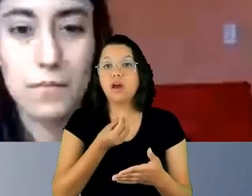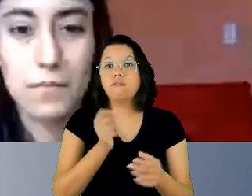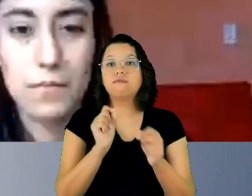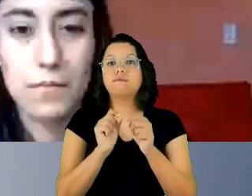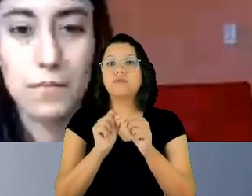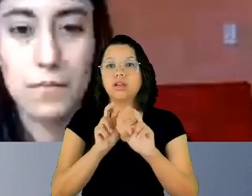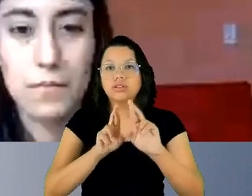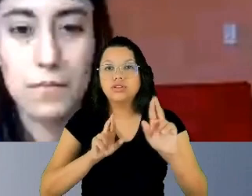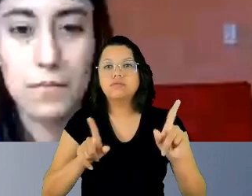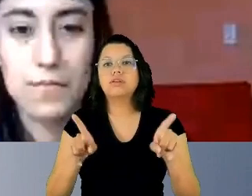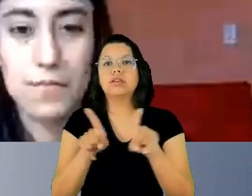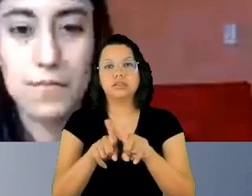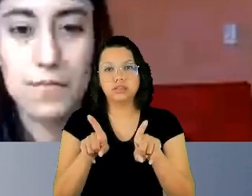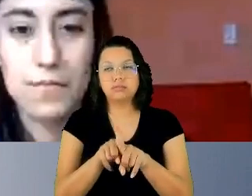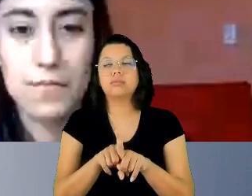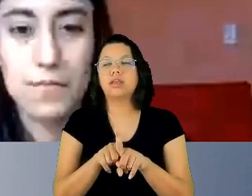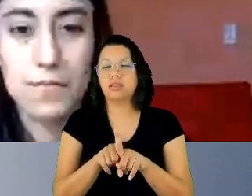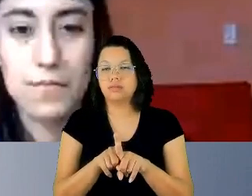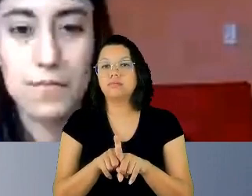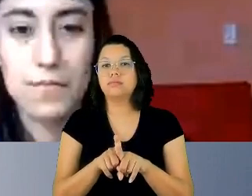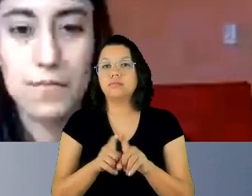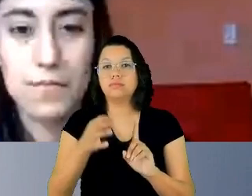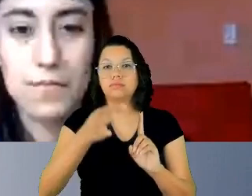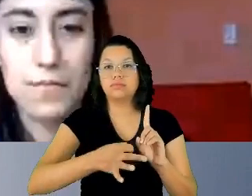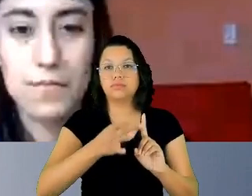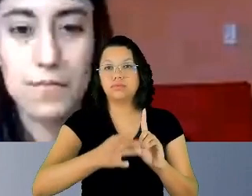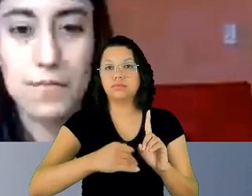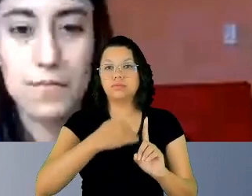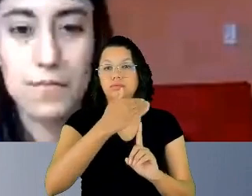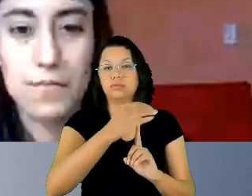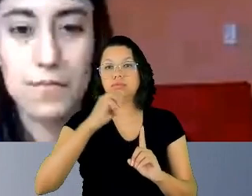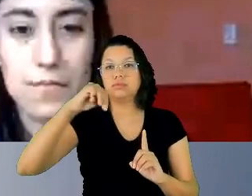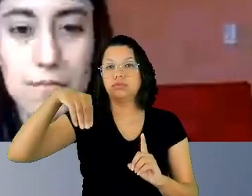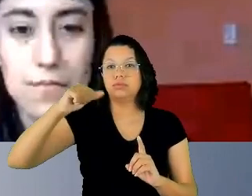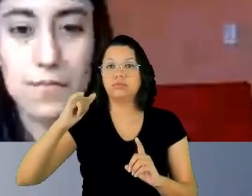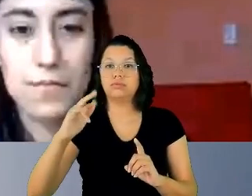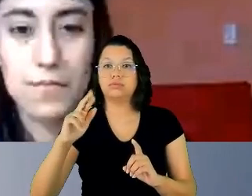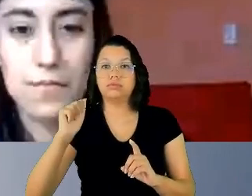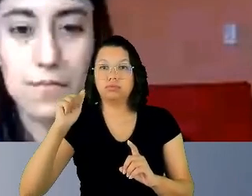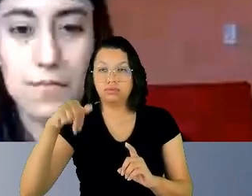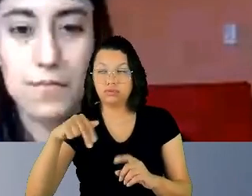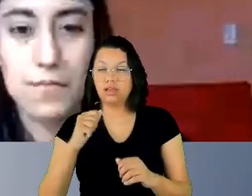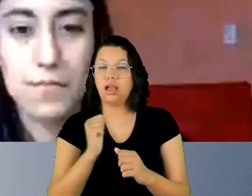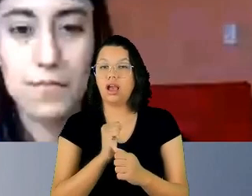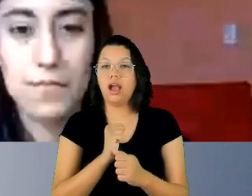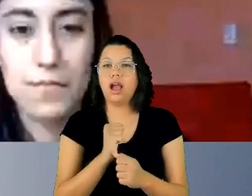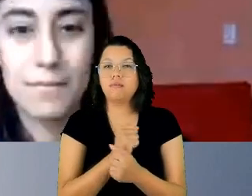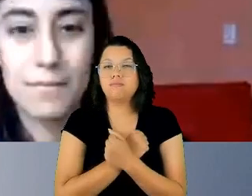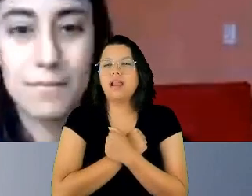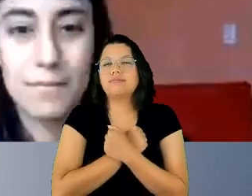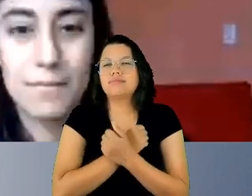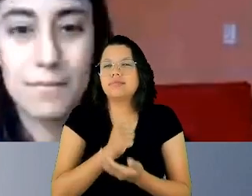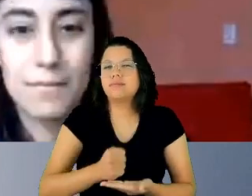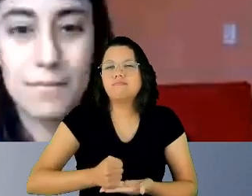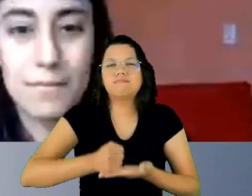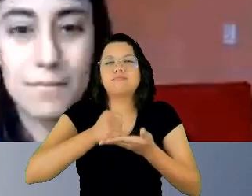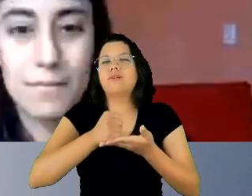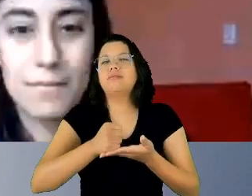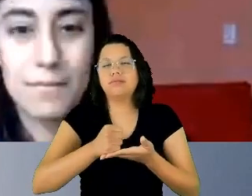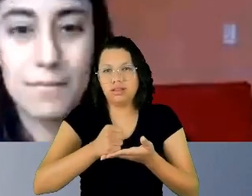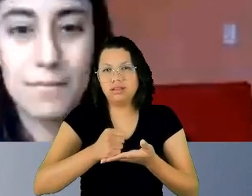a diferença também, com o desembargador Mairam, abraçando a causa e se colocando à